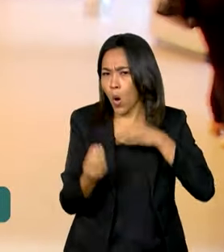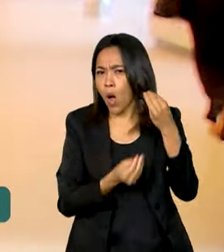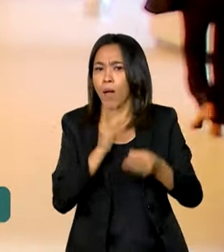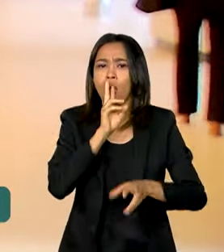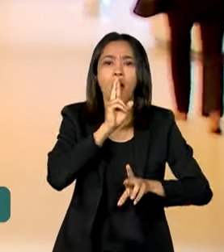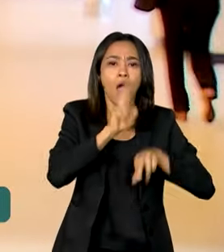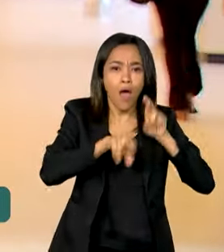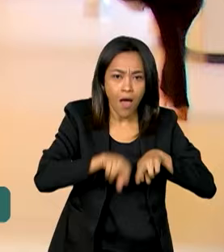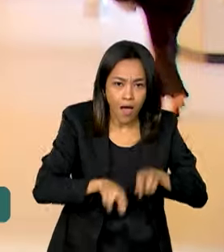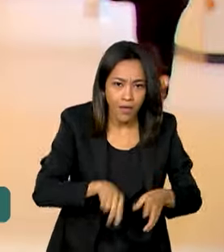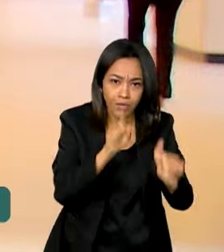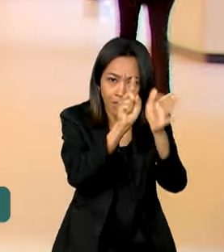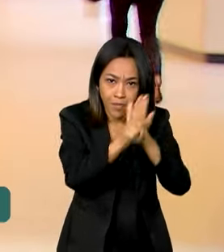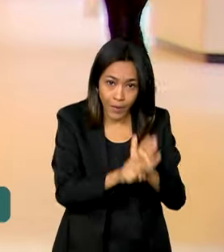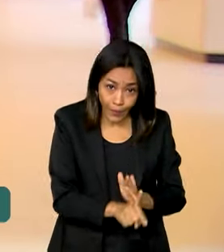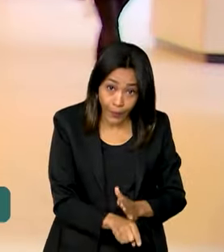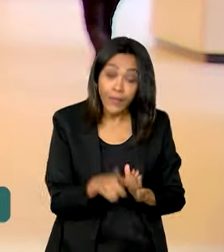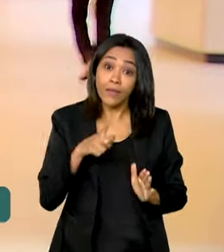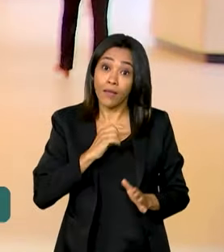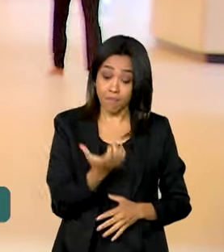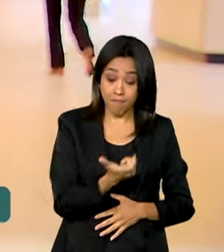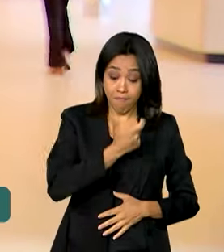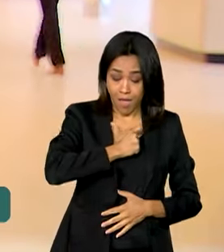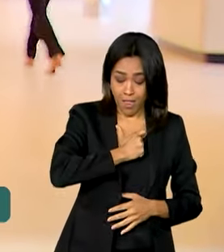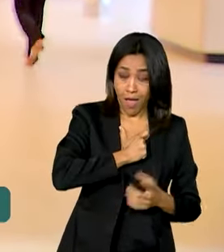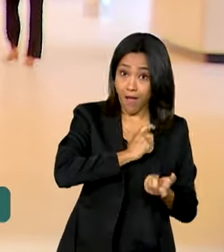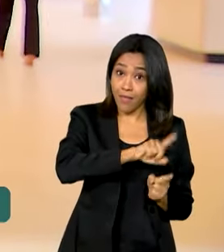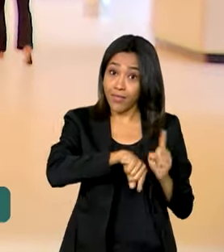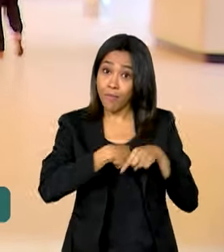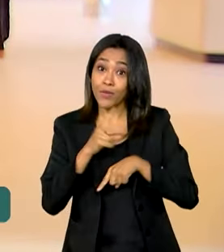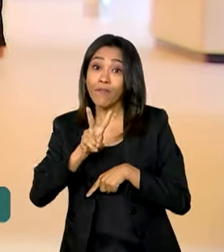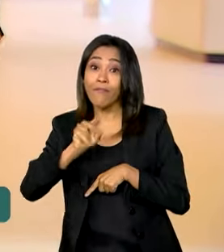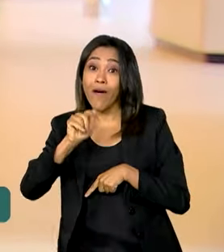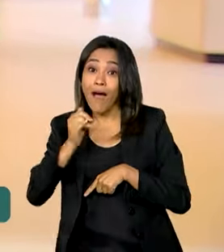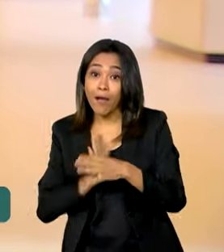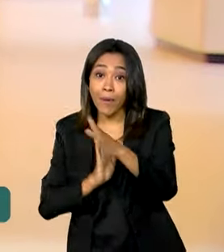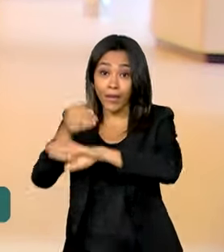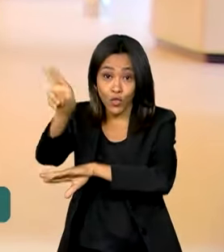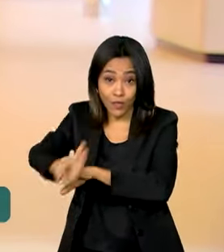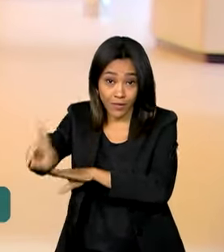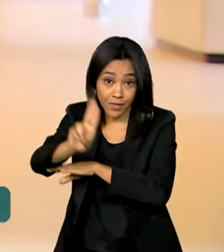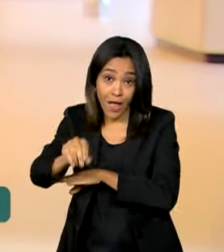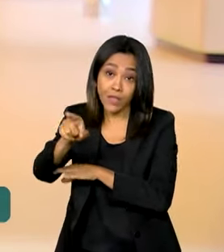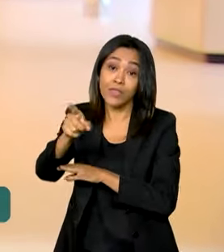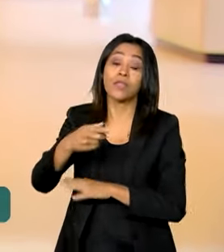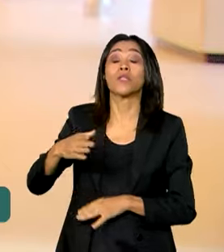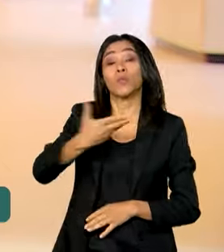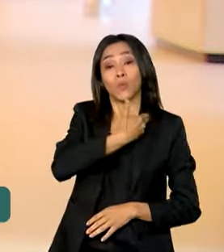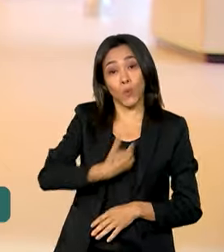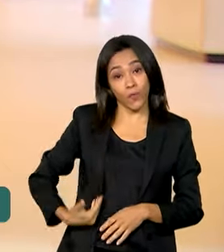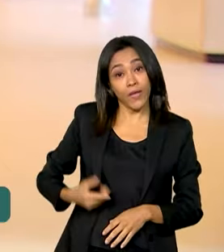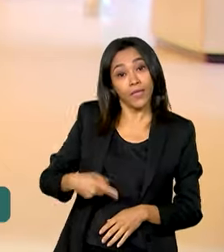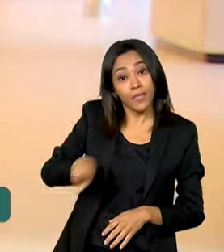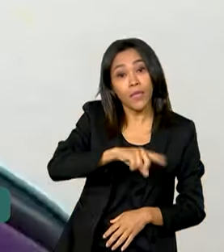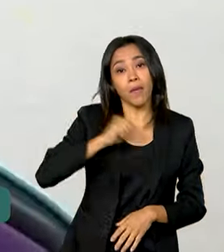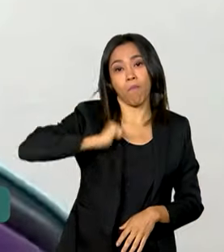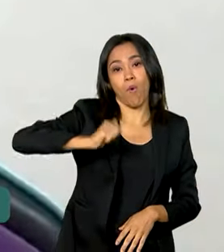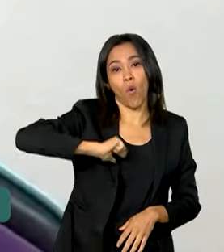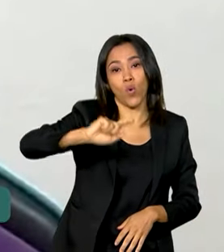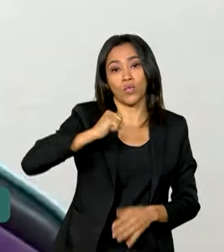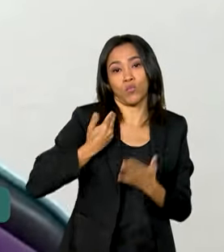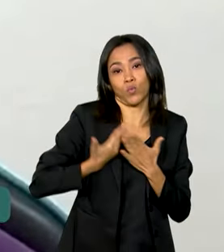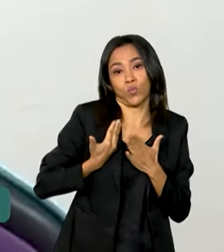problemas. Além das medalhas, os alunos ganham vagas no ensino superior em universidades públicas e bolsas de estudo.